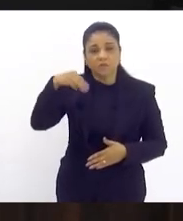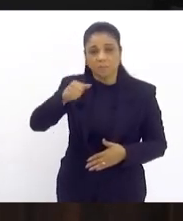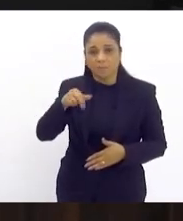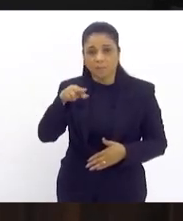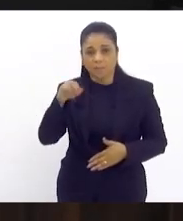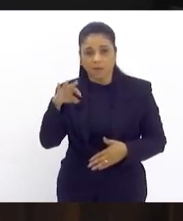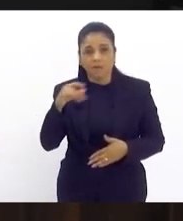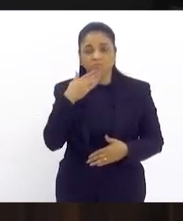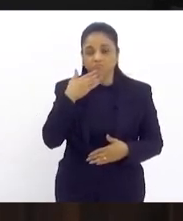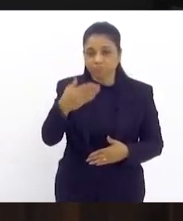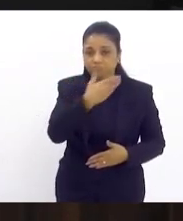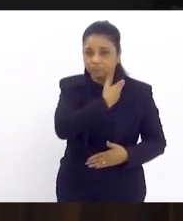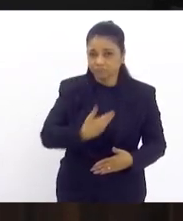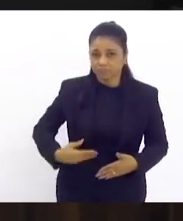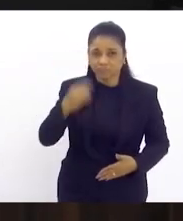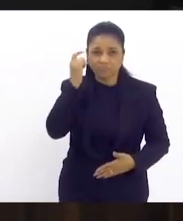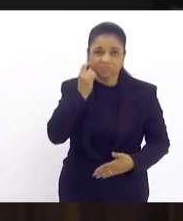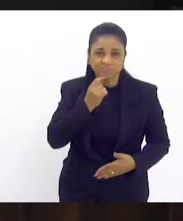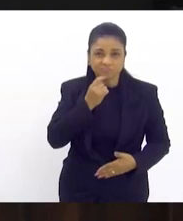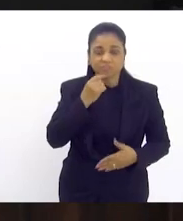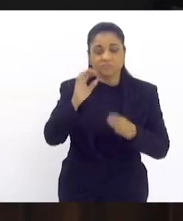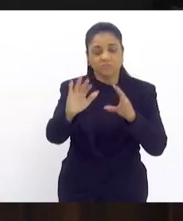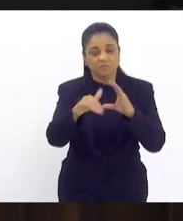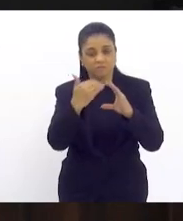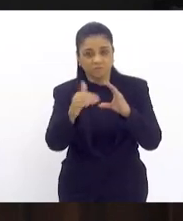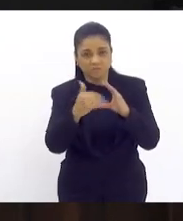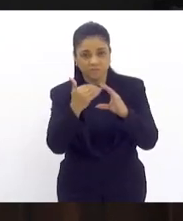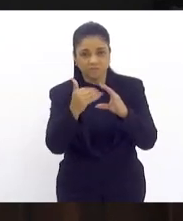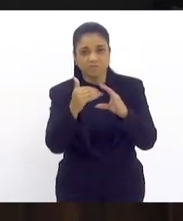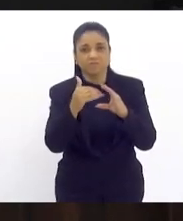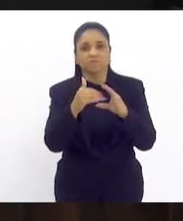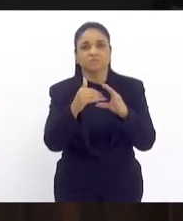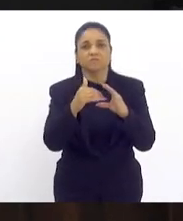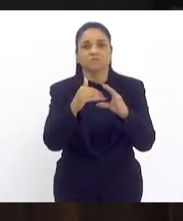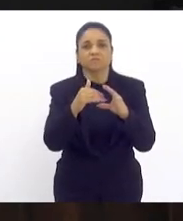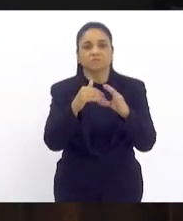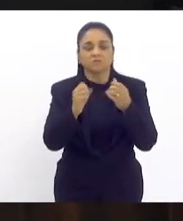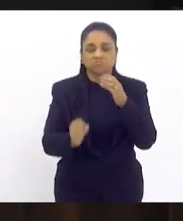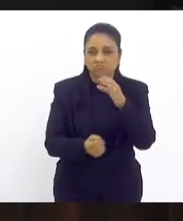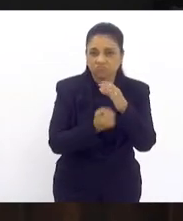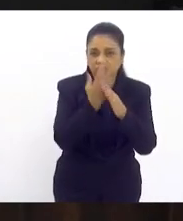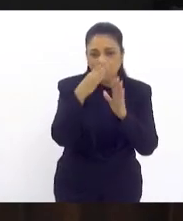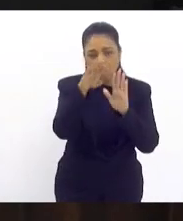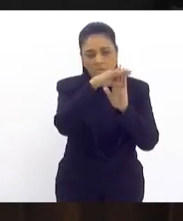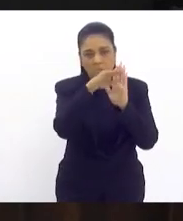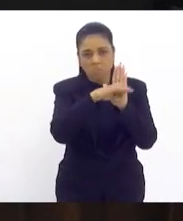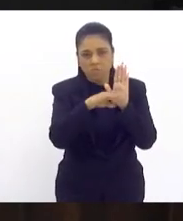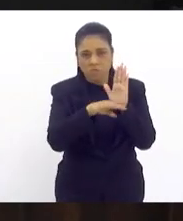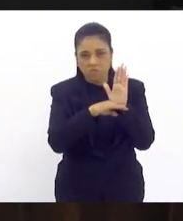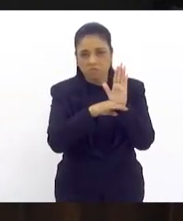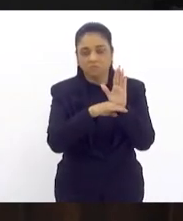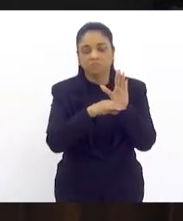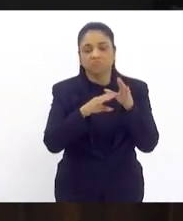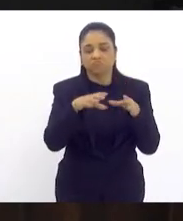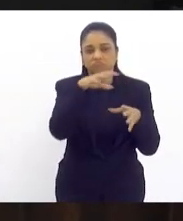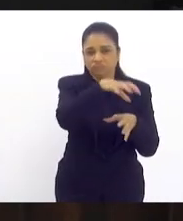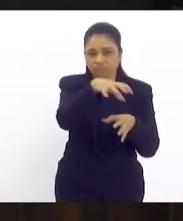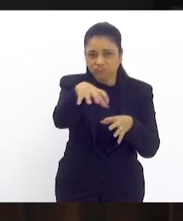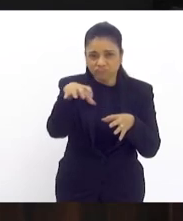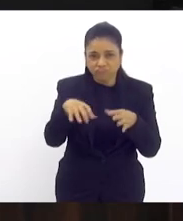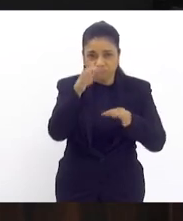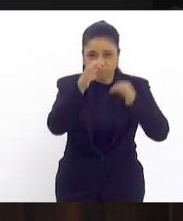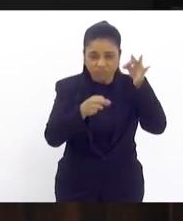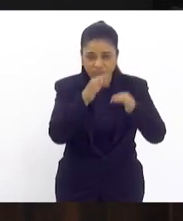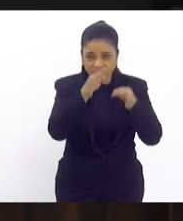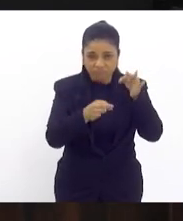excelentíssimo senhor governador Cláudio Castro, o envio de mensagem dispondo sobre a criação do programa de residência jurídica, na estrutura